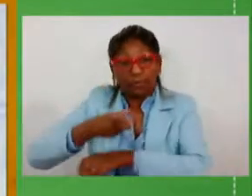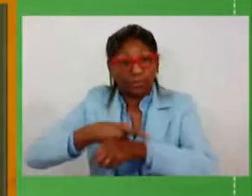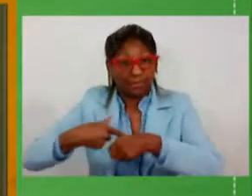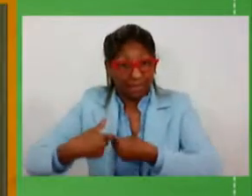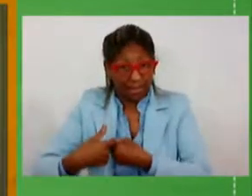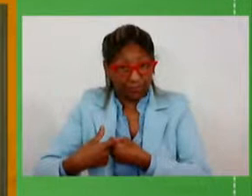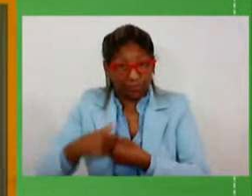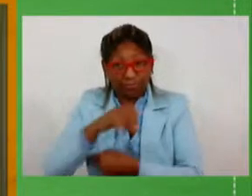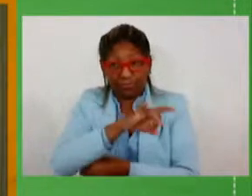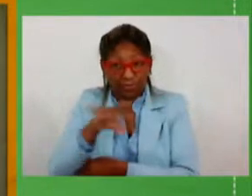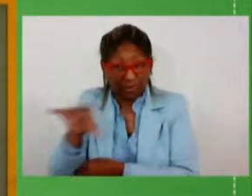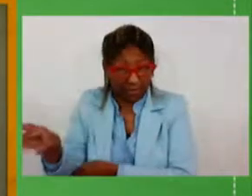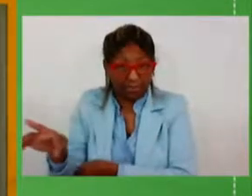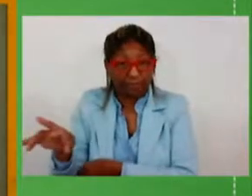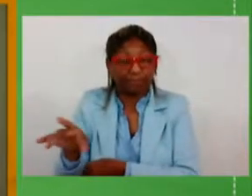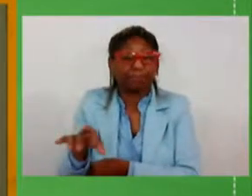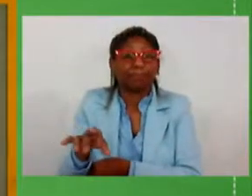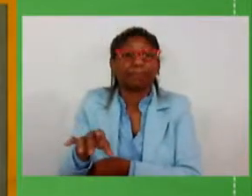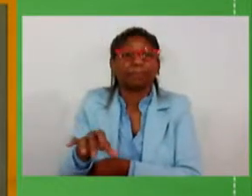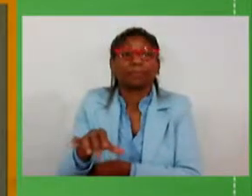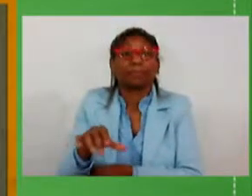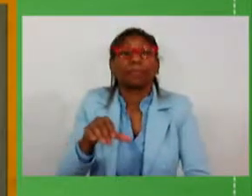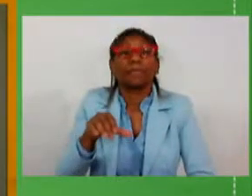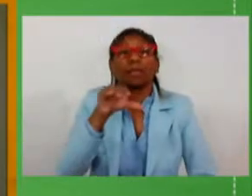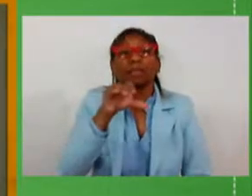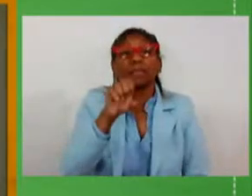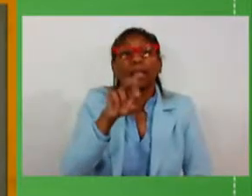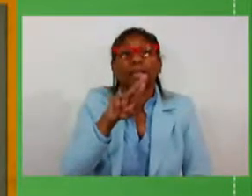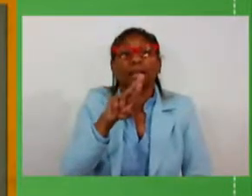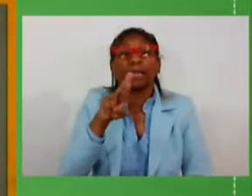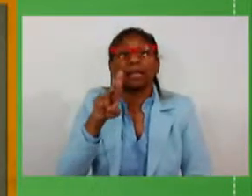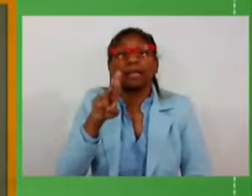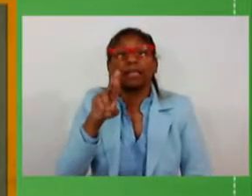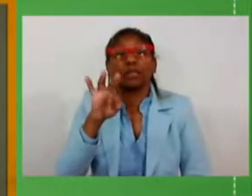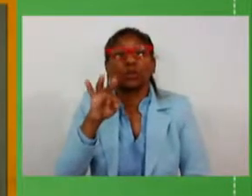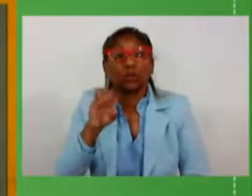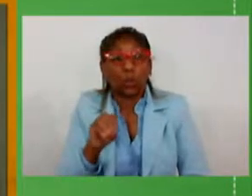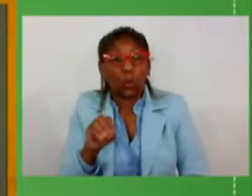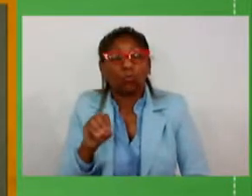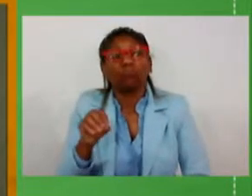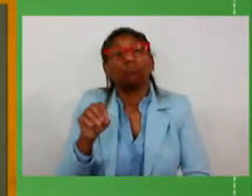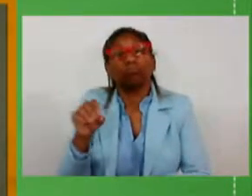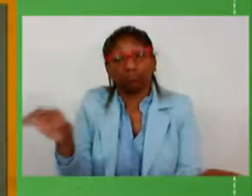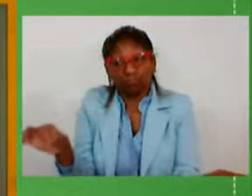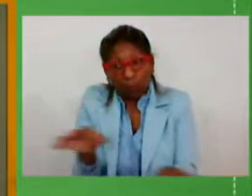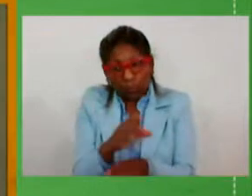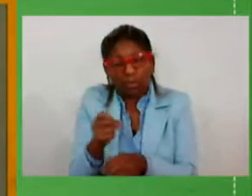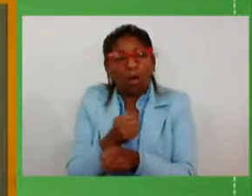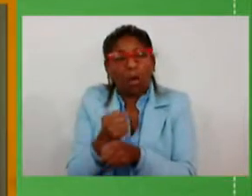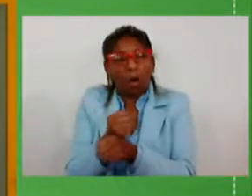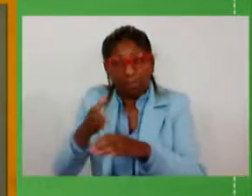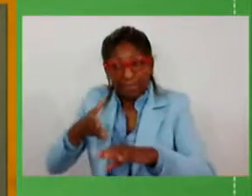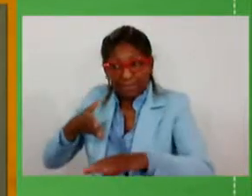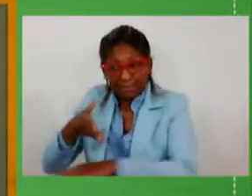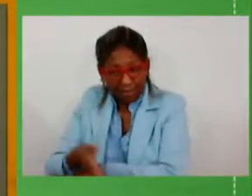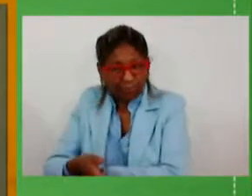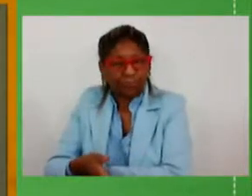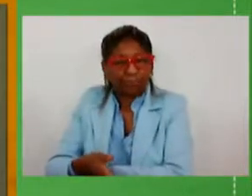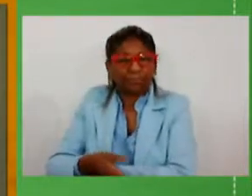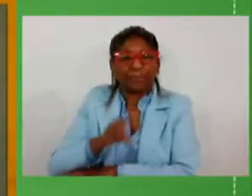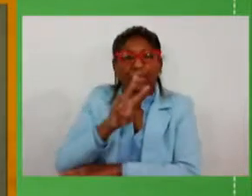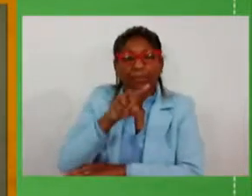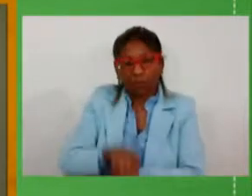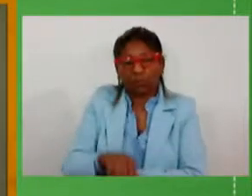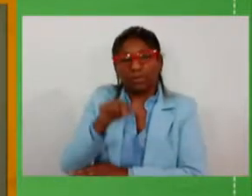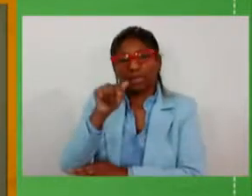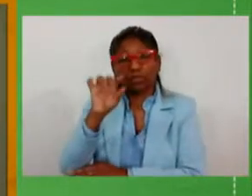com o município de serrito serrito vai ter concluída a obra de acesso do município 3,7 milhões